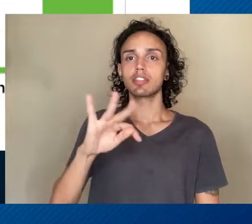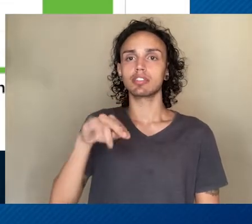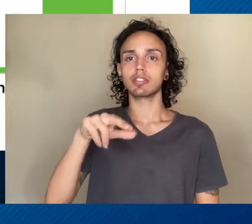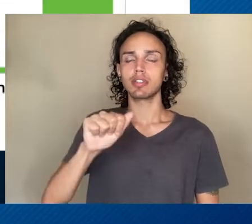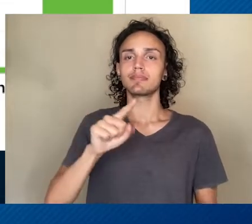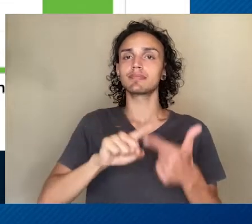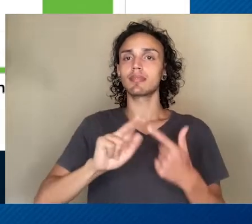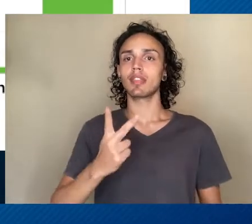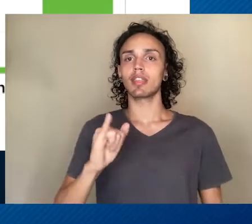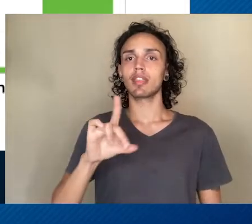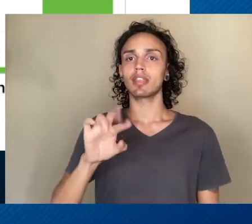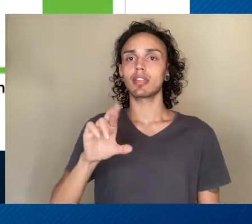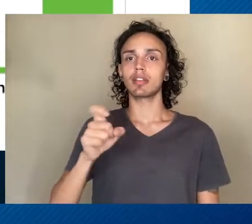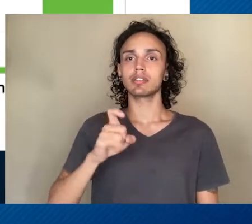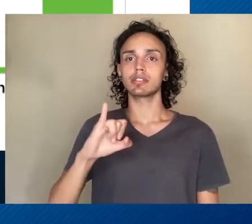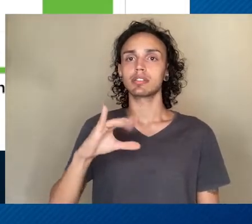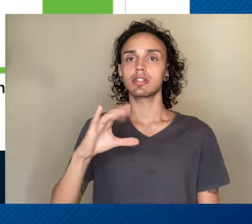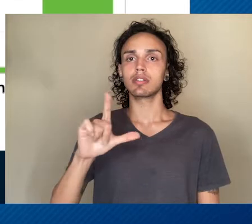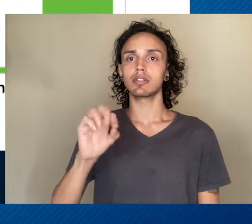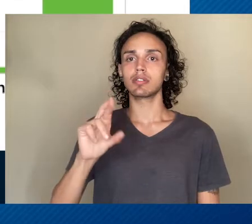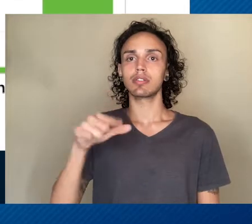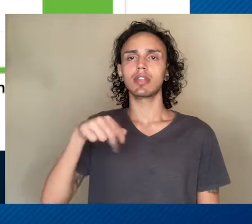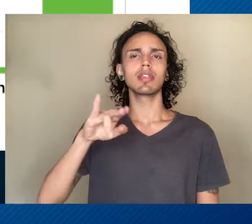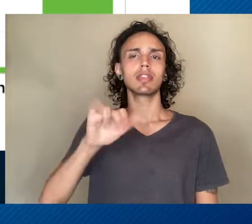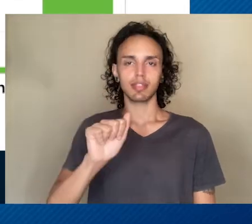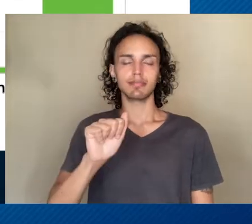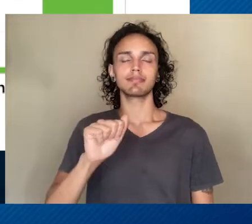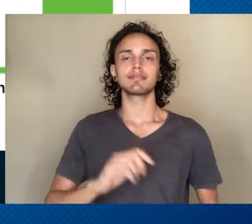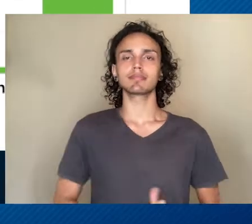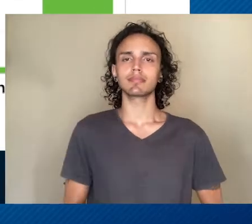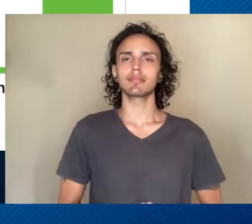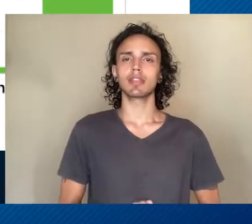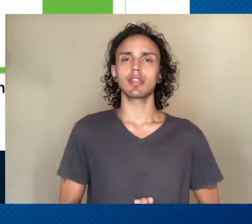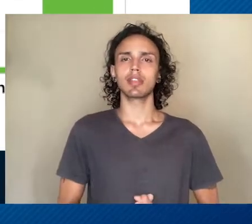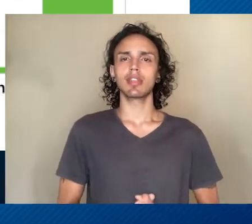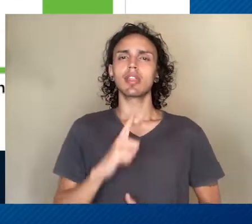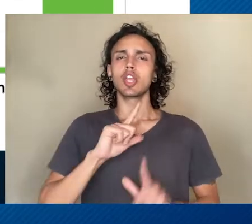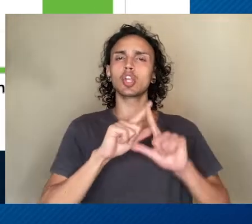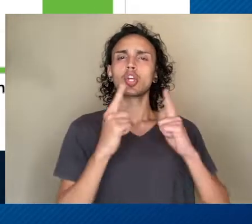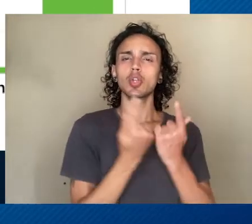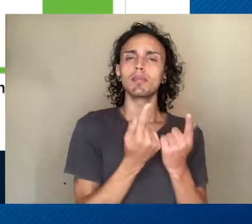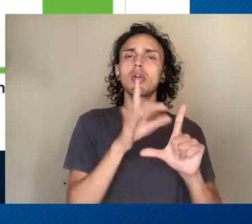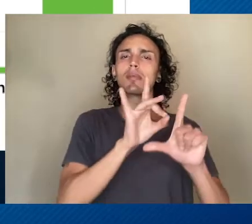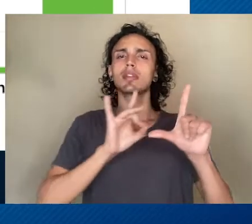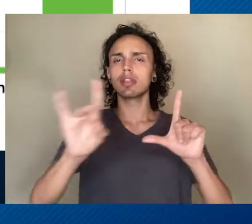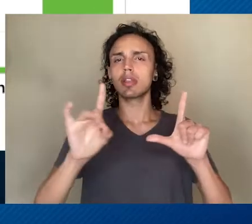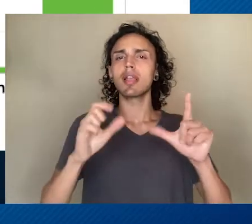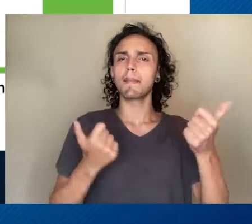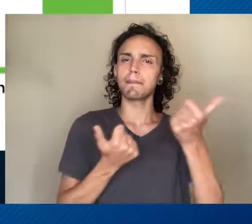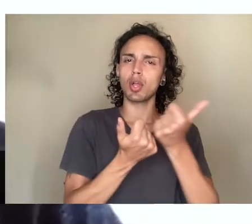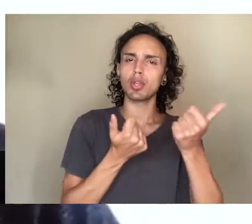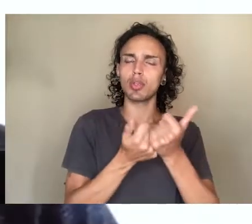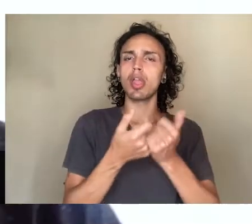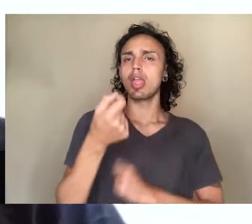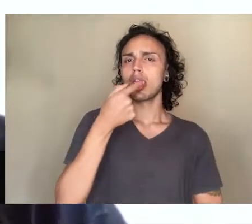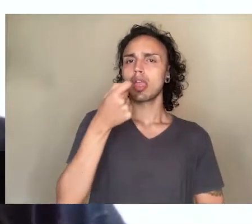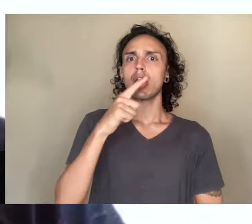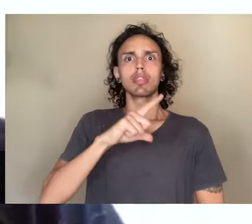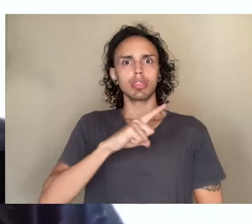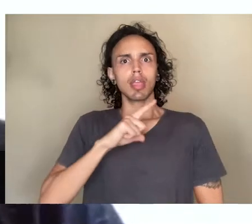conteúdo que circula no grupo em defesa do tratamento precoce, ele se mantém em circulação por mais tempo.